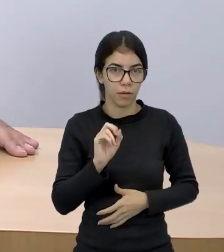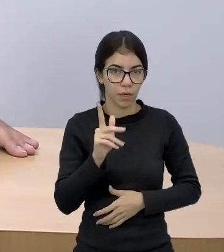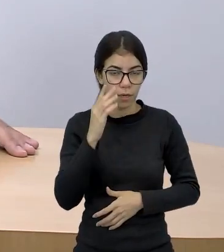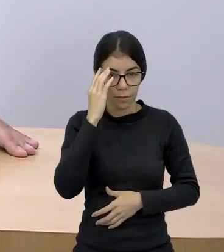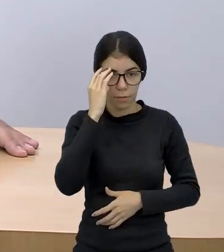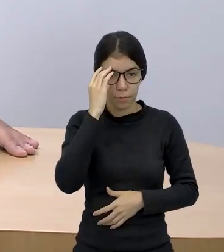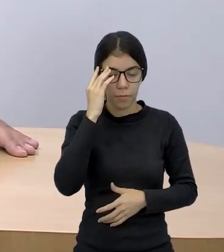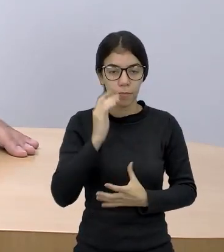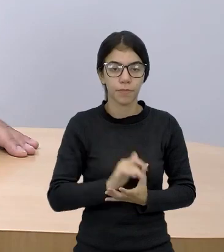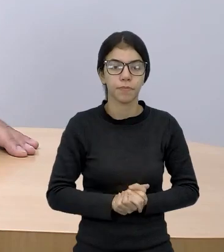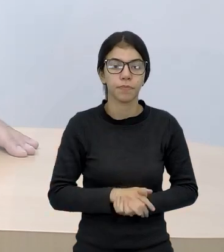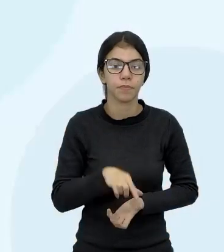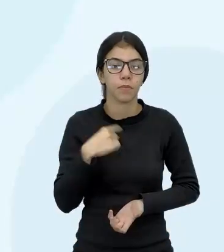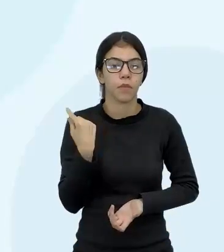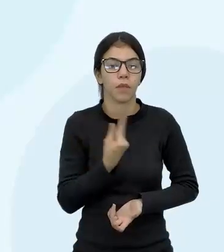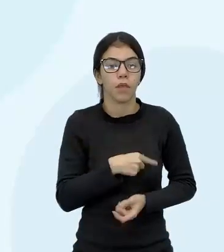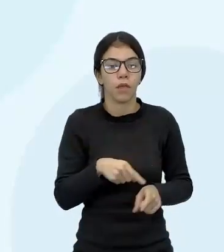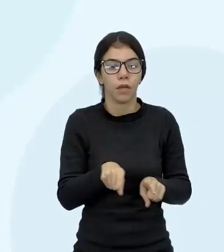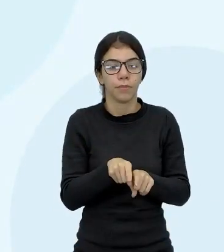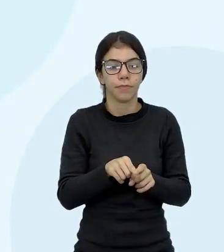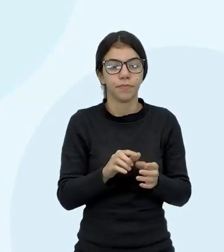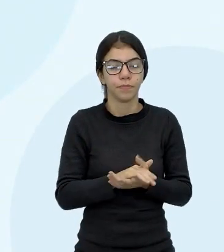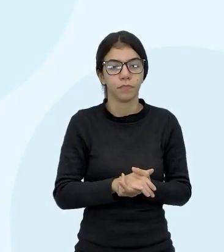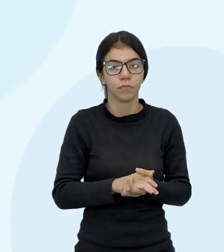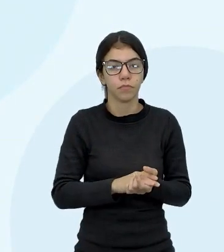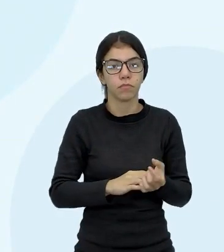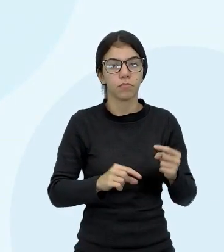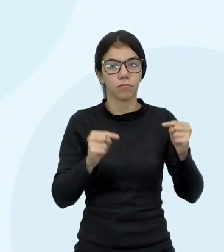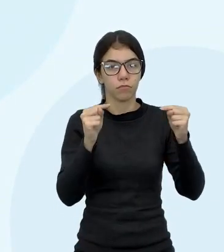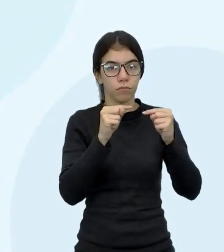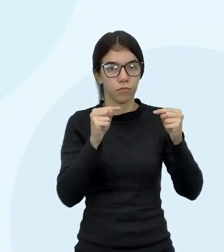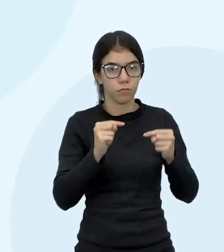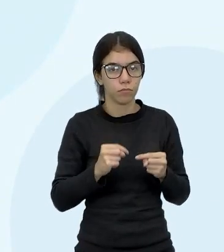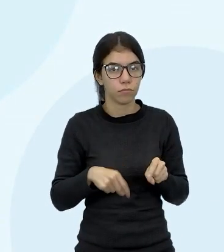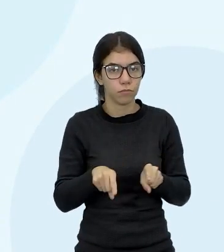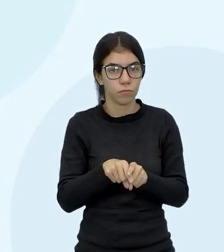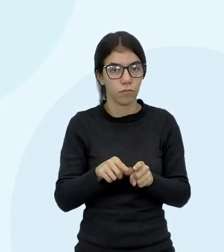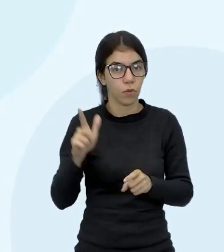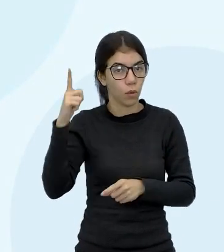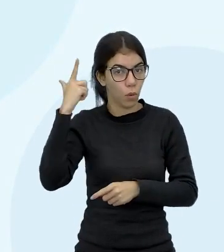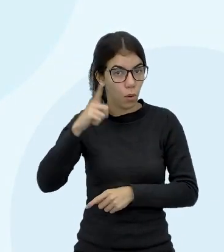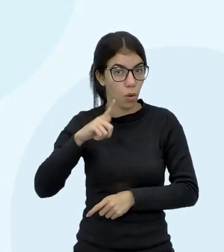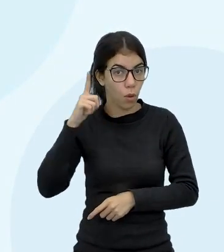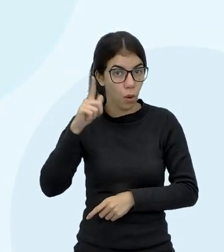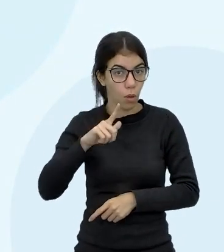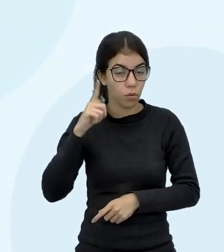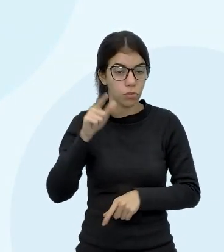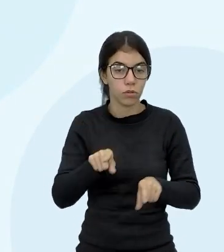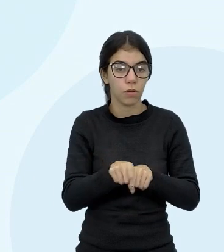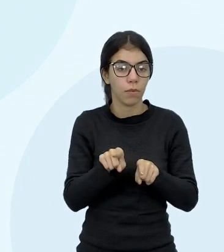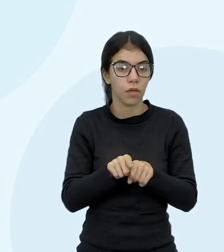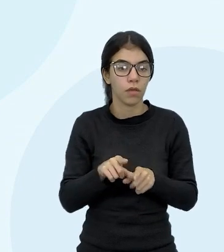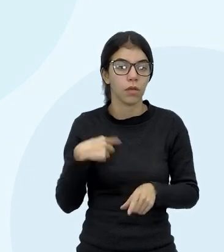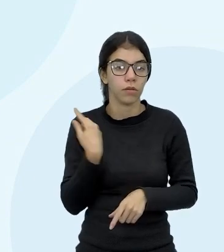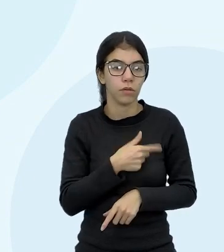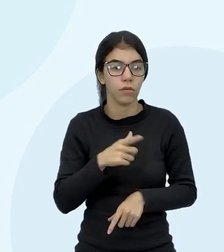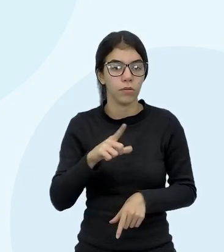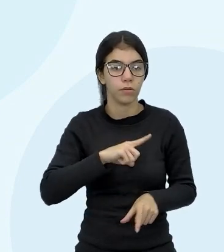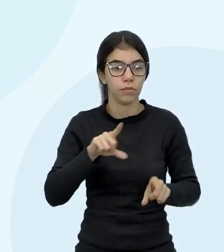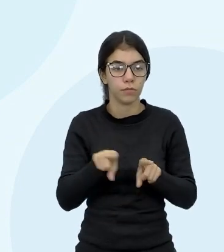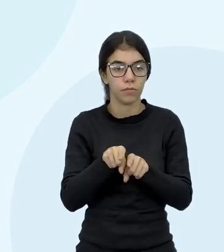Bom, nós estamos em Conexões Lógicas Eu e o Mundo, como eu já disse pra vocês. E aí, nós temos aí